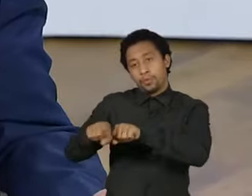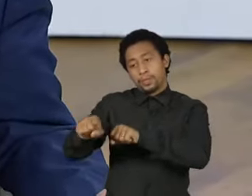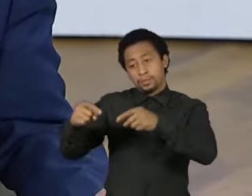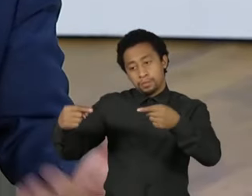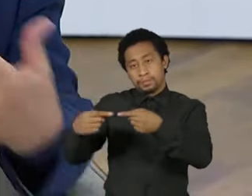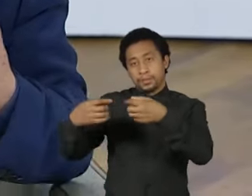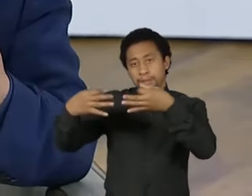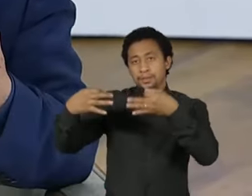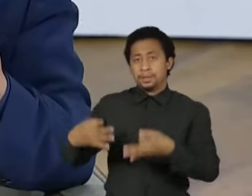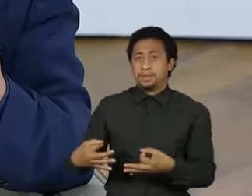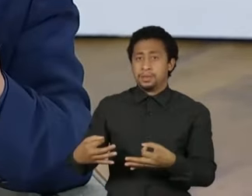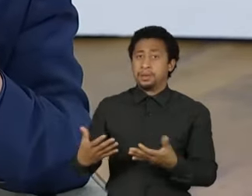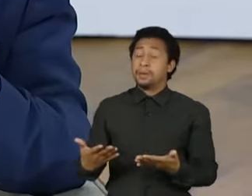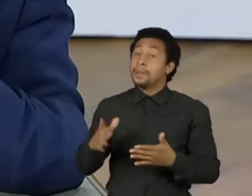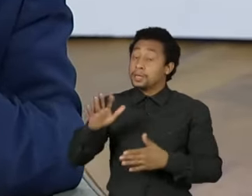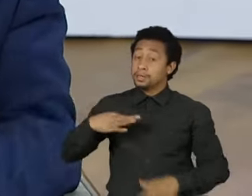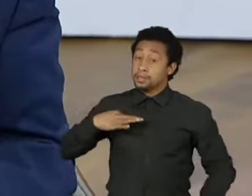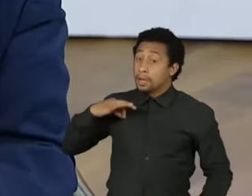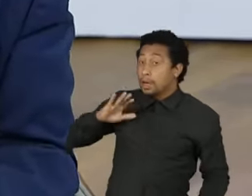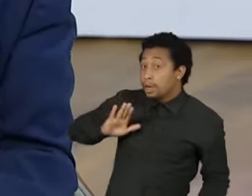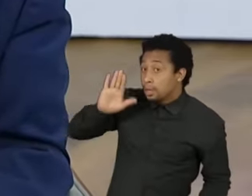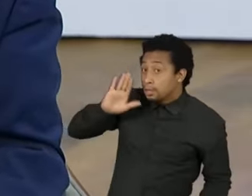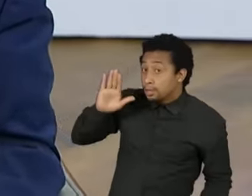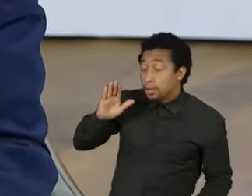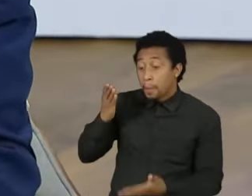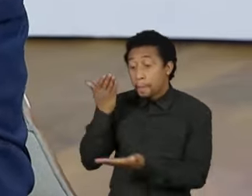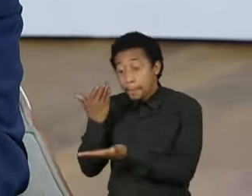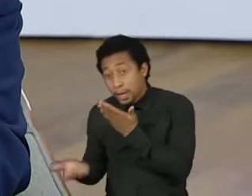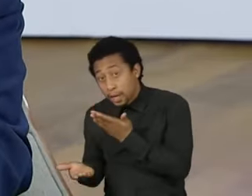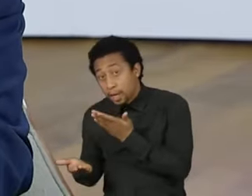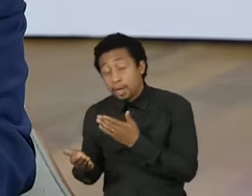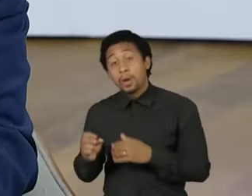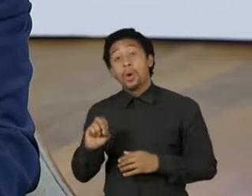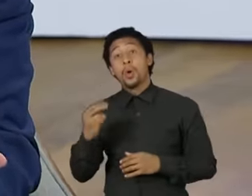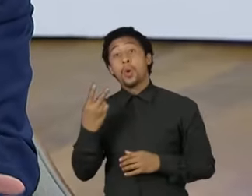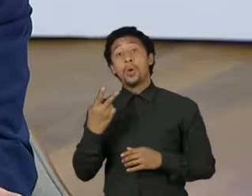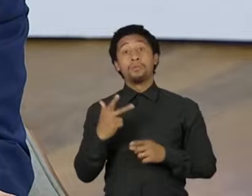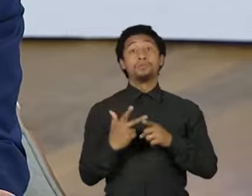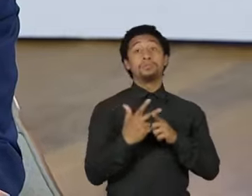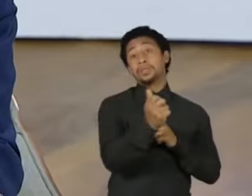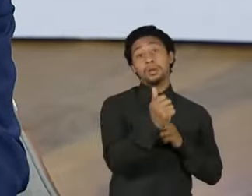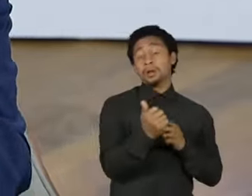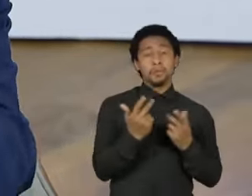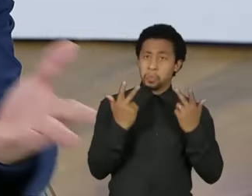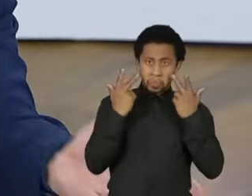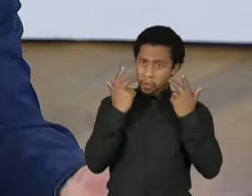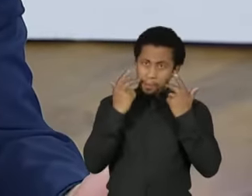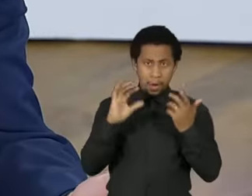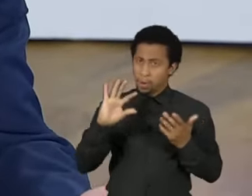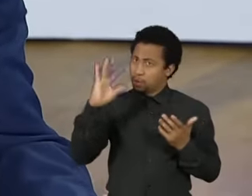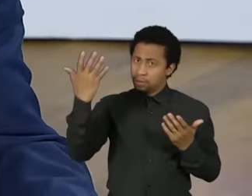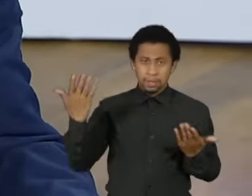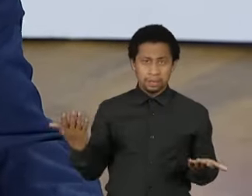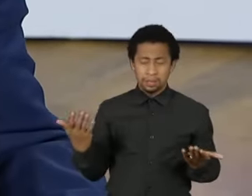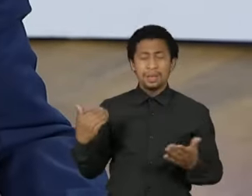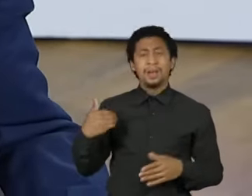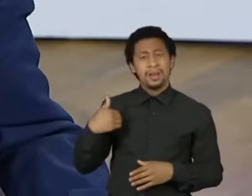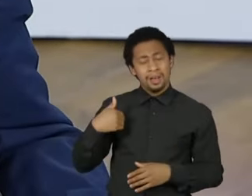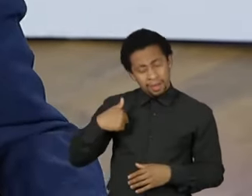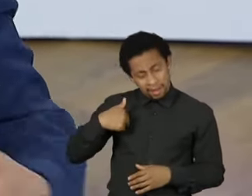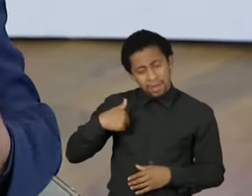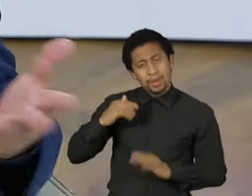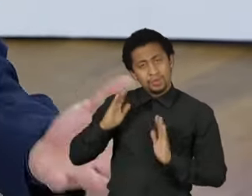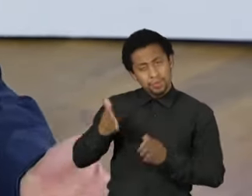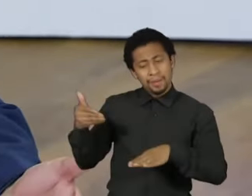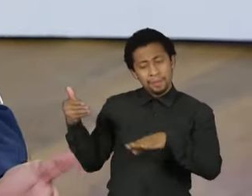jogo, assim. Eu sou um ponto fora da curva na vida política. Quer dizer, eu disputei oito eleições e fui eleito oito